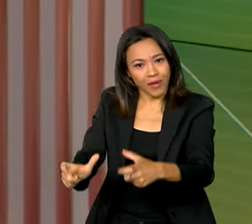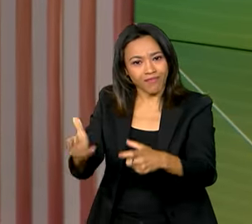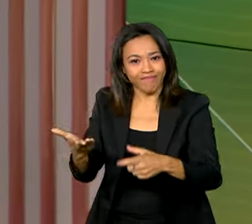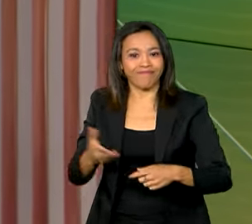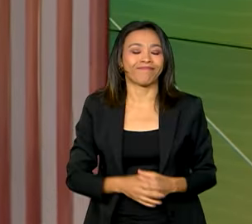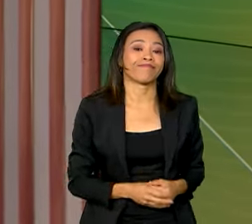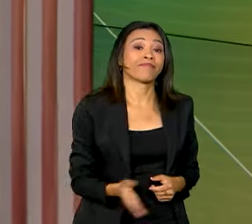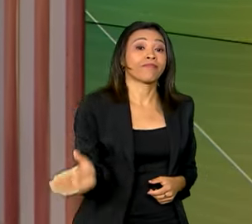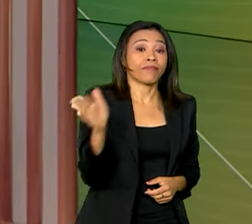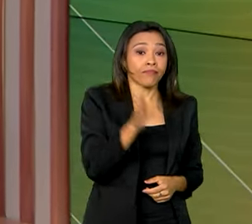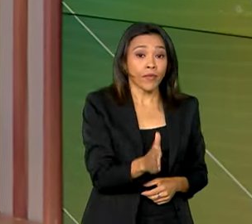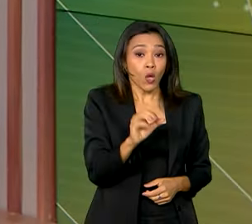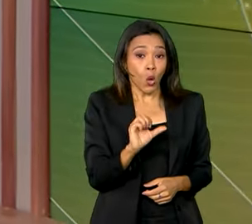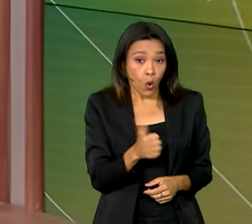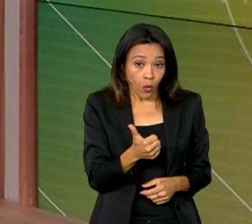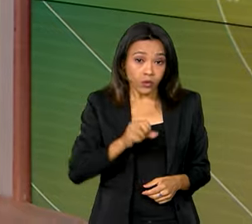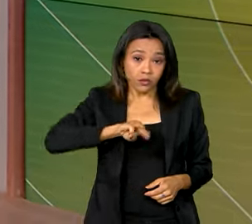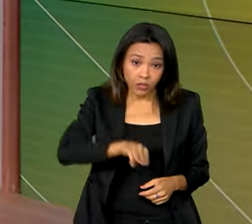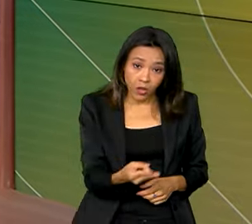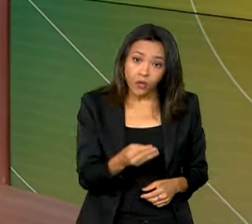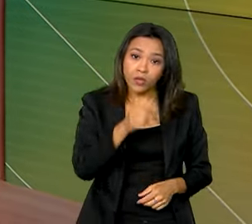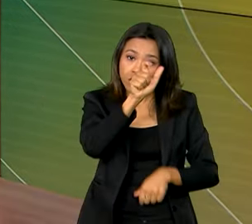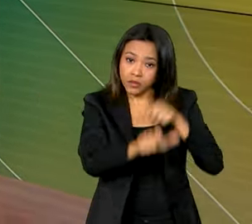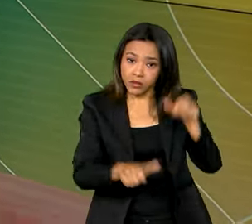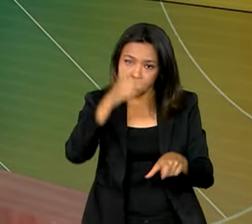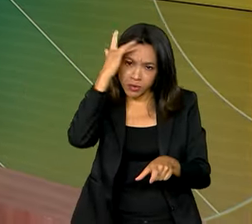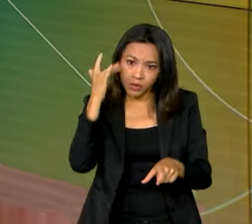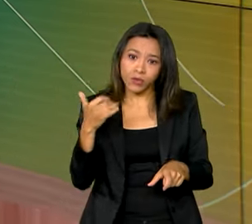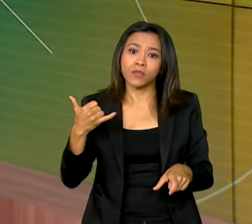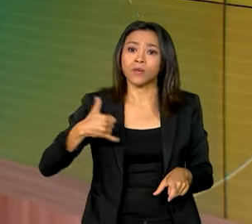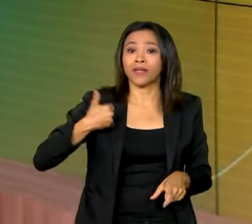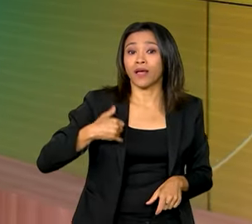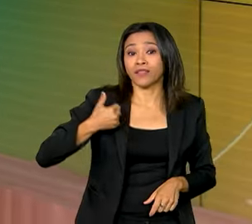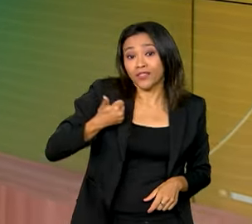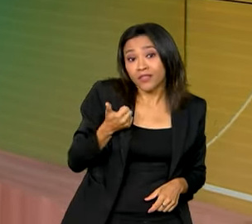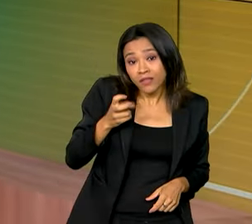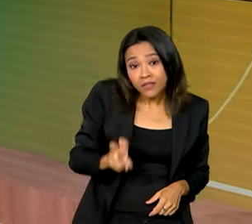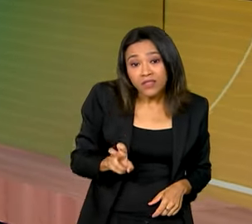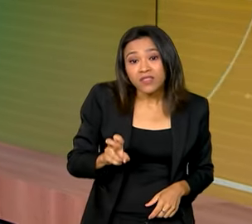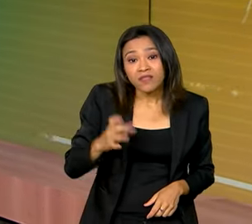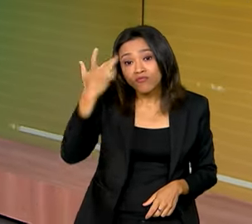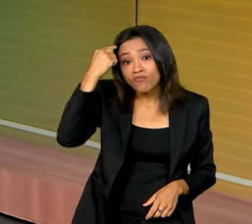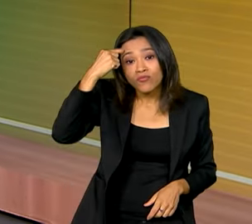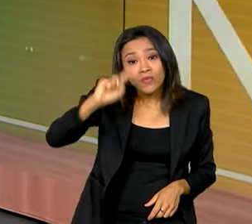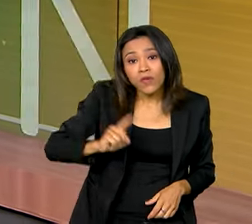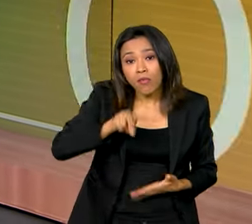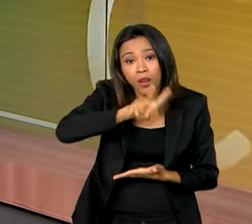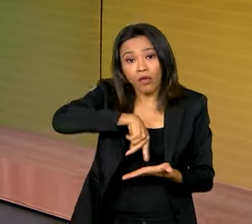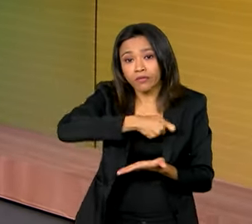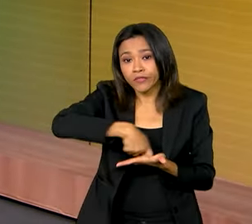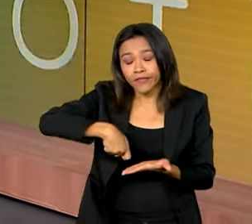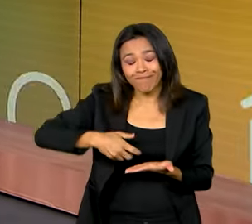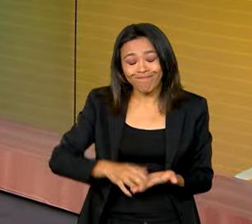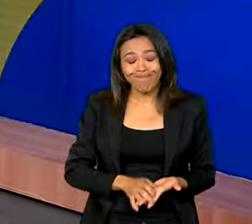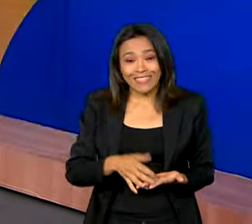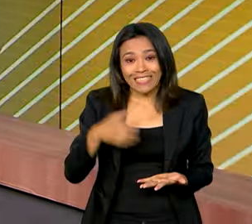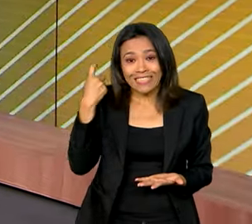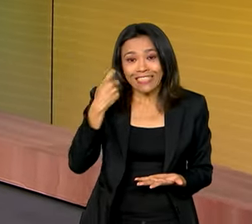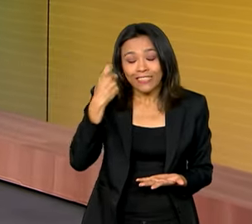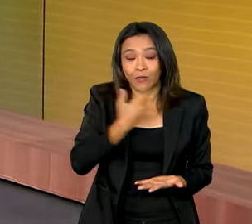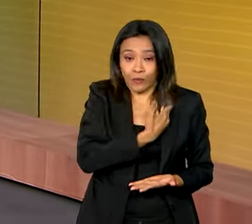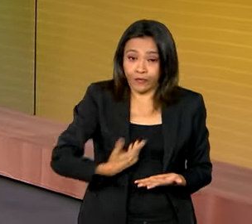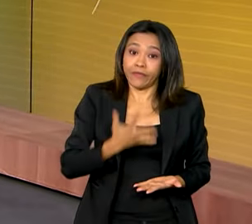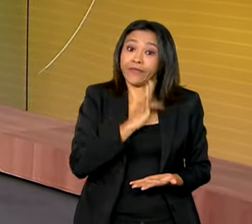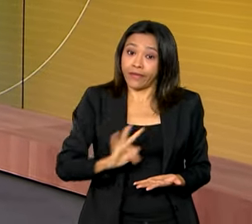de 11 milhões de pessoas com mais de 15 anos são analfabetas no Brasil. E para reparar esse cenário, o governo federal quer